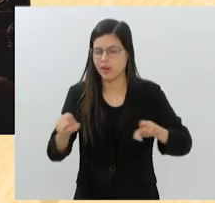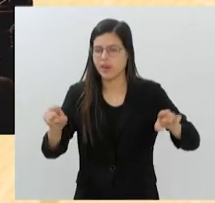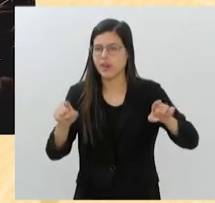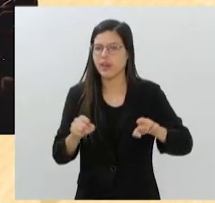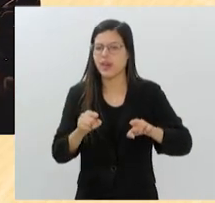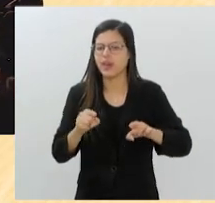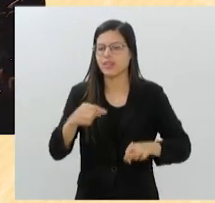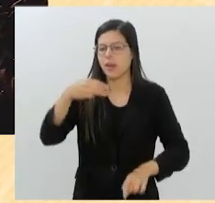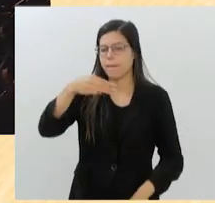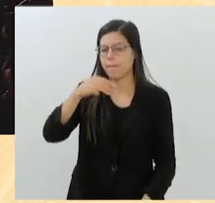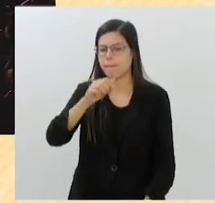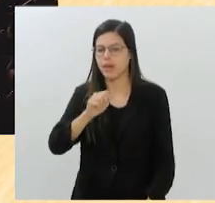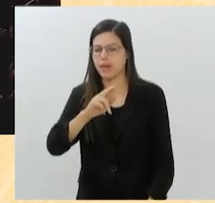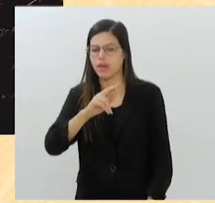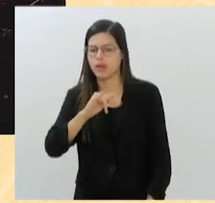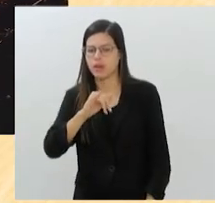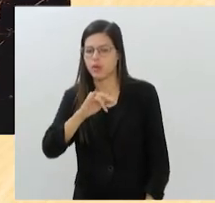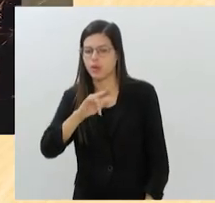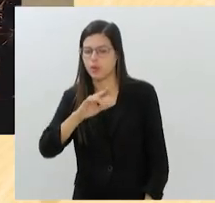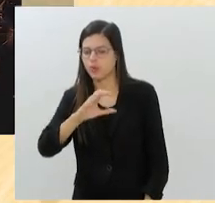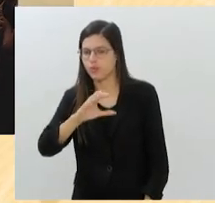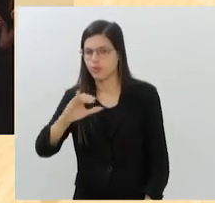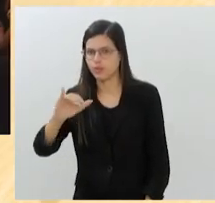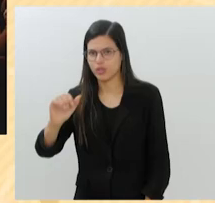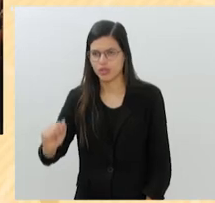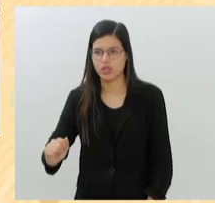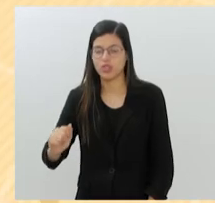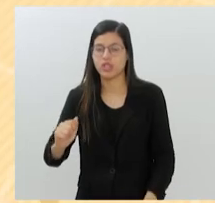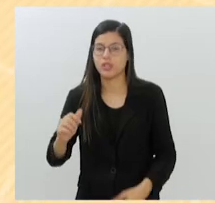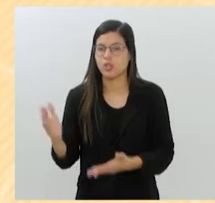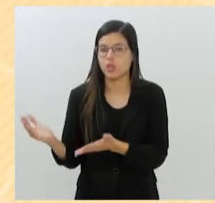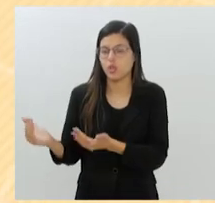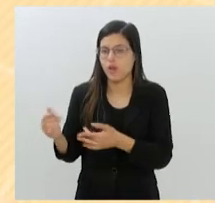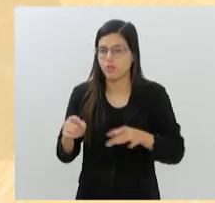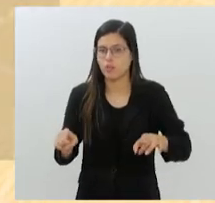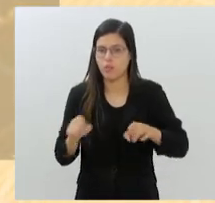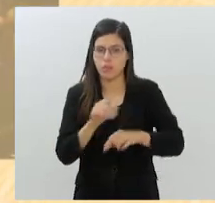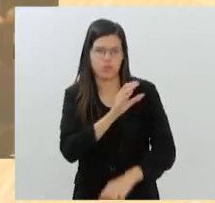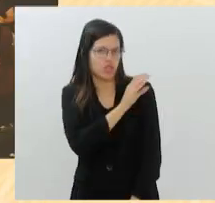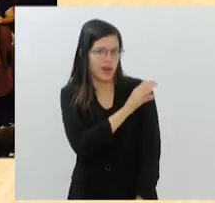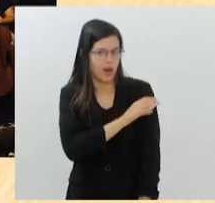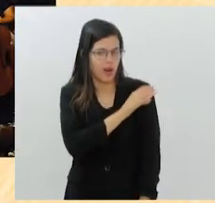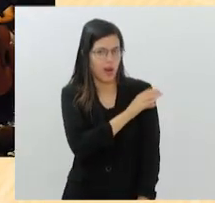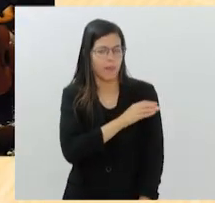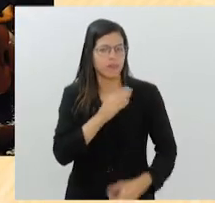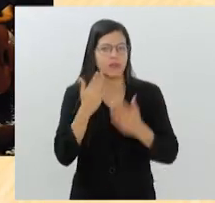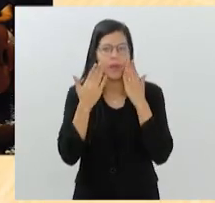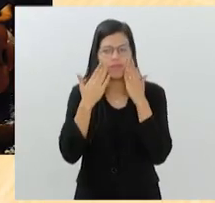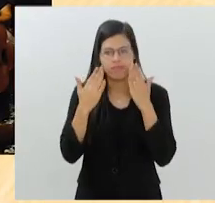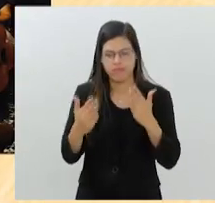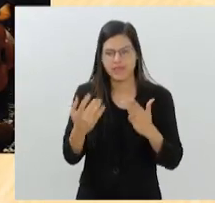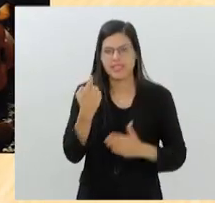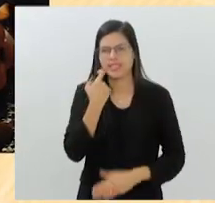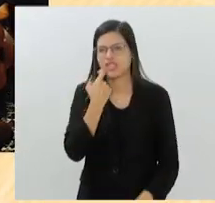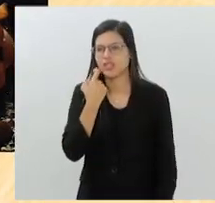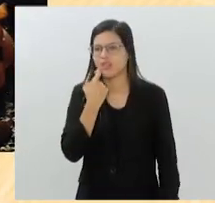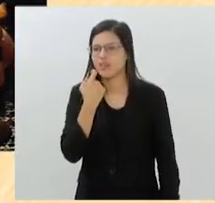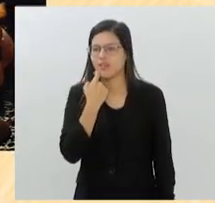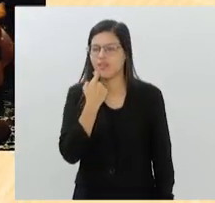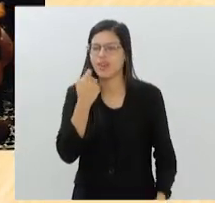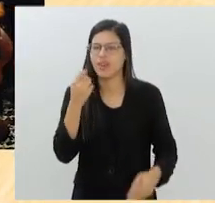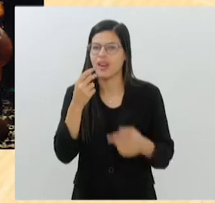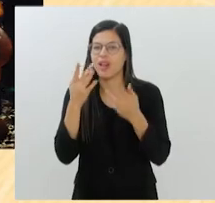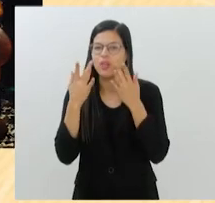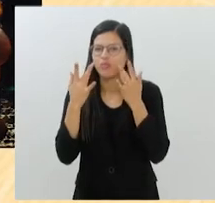Mariúcia Iacovino, composta por jovens músicos de Campos dos Goitacazes e que se apresenta nesta sexta-feira no